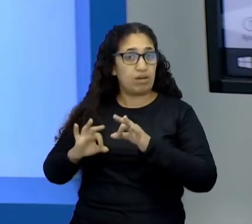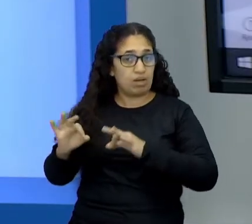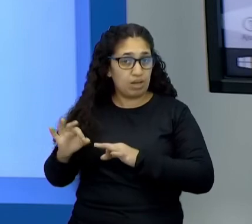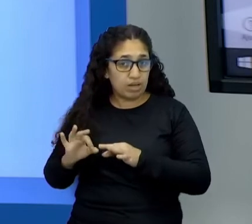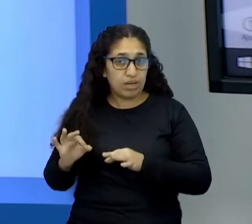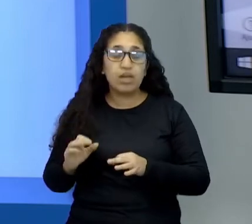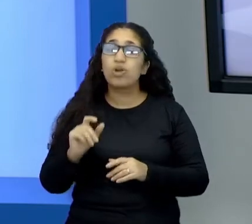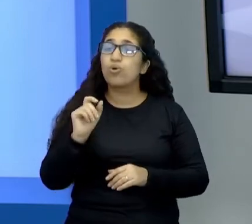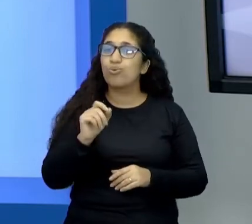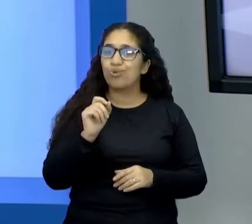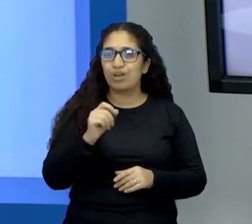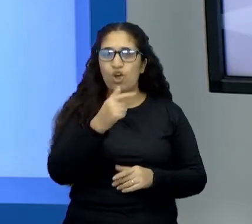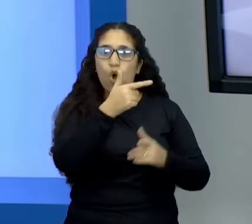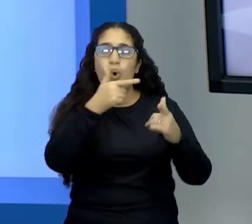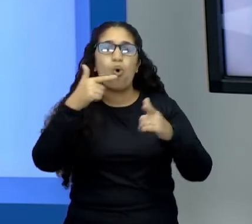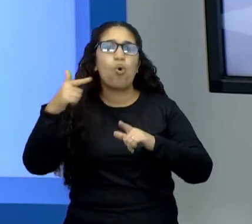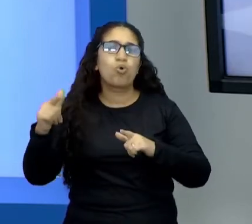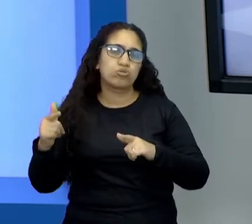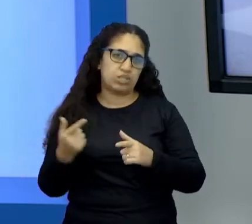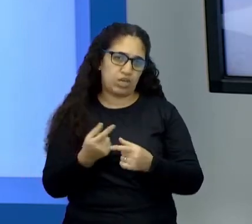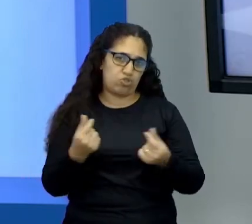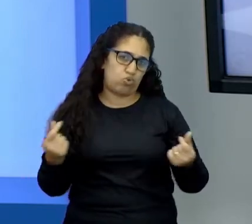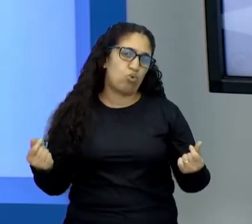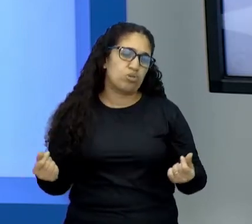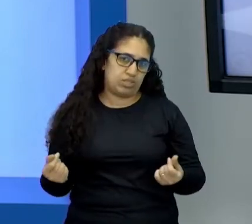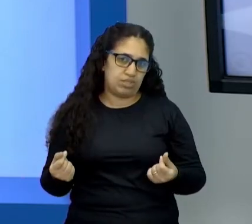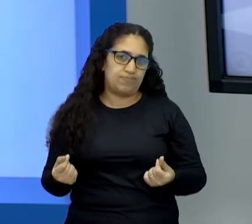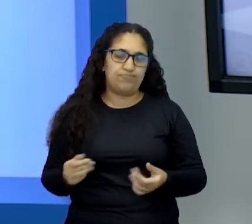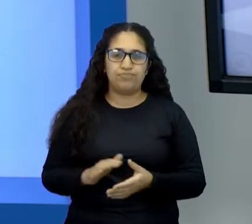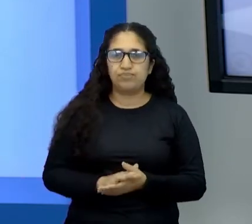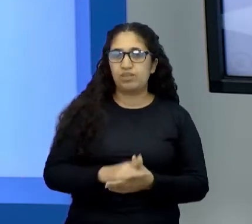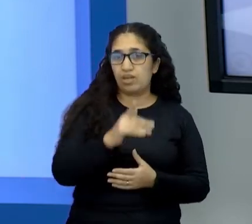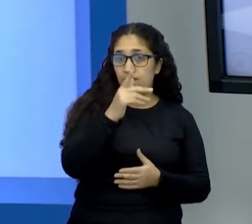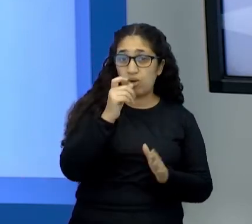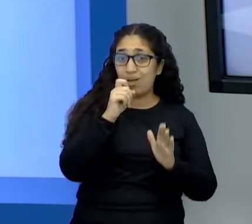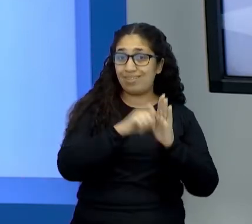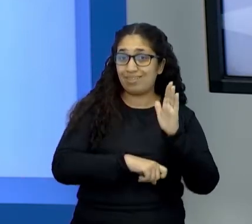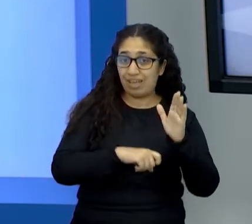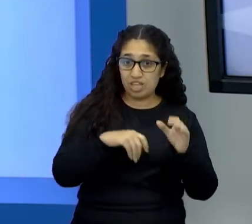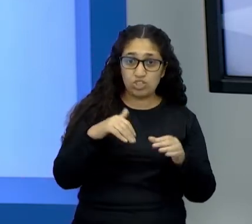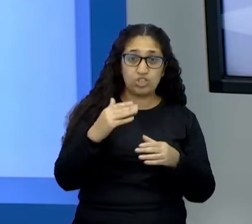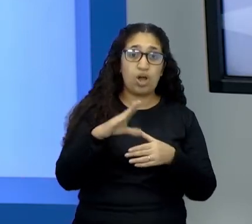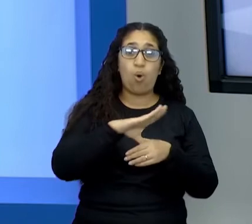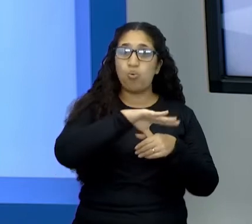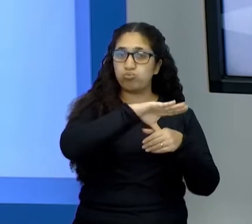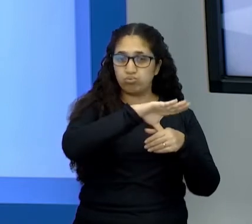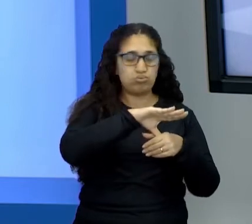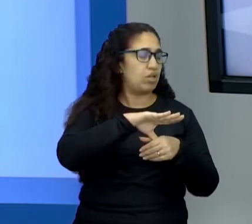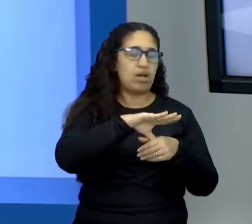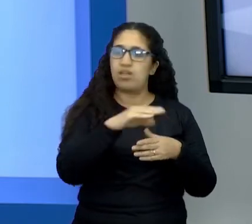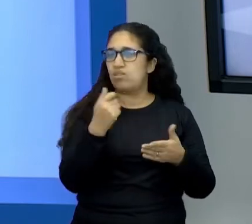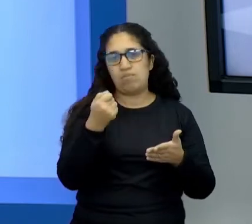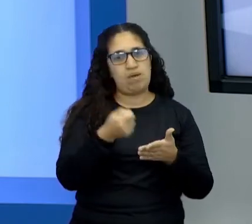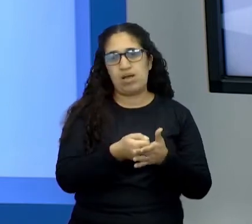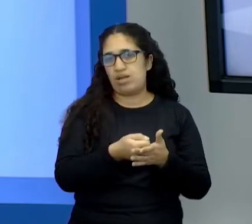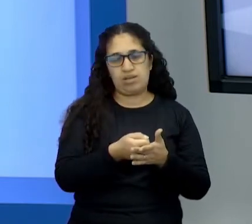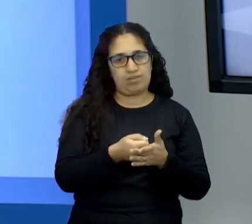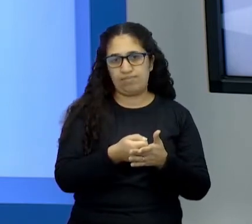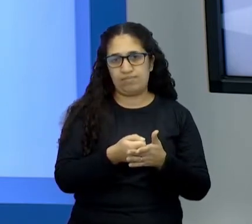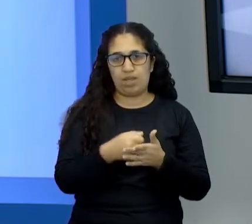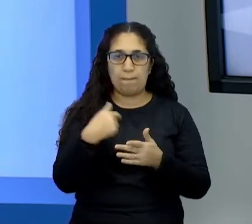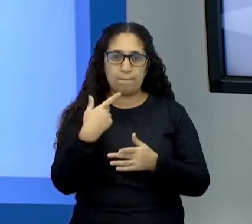tive custos a mais. Então, por exemplo, a taxa consular eu não precisei pagar, né? Então, a embaixada falou assim, ó, quem ficou